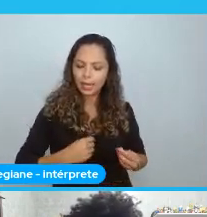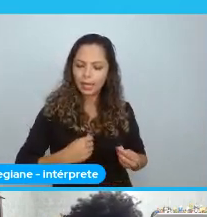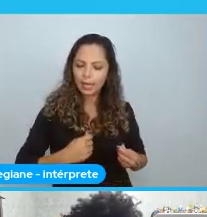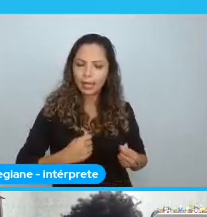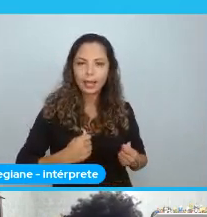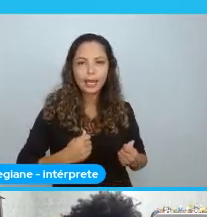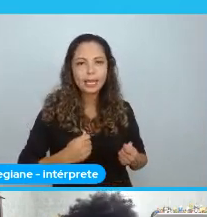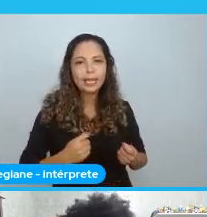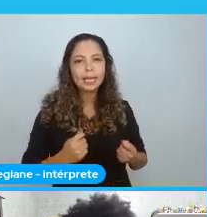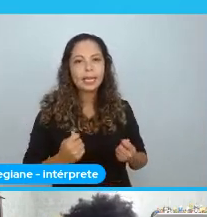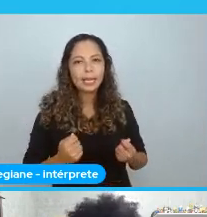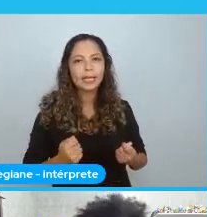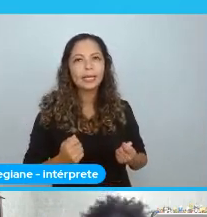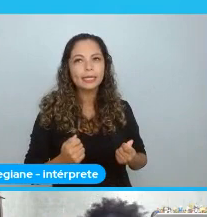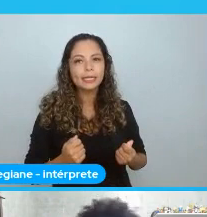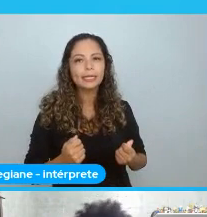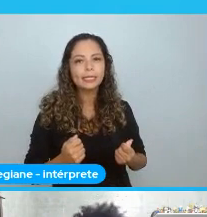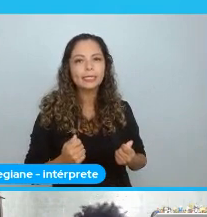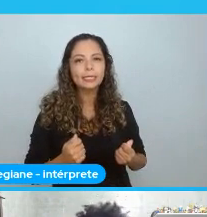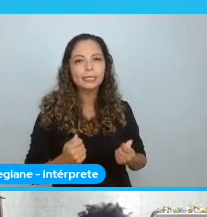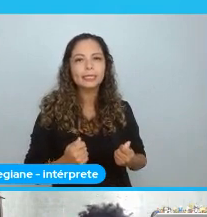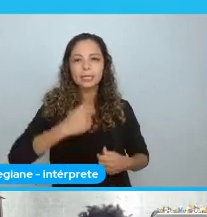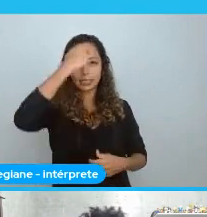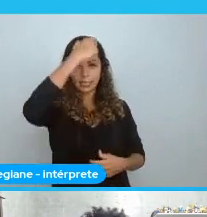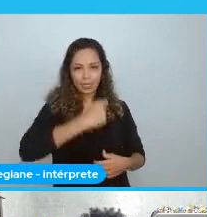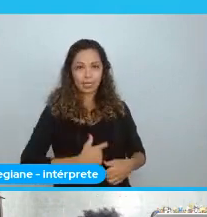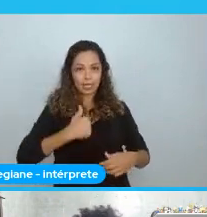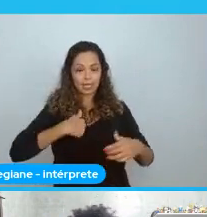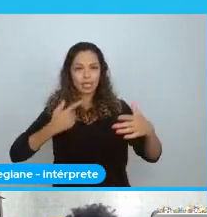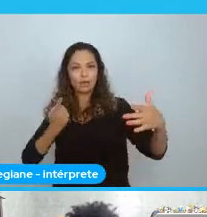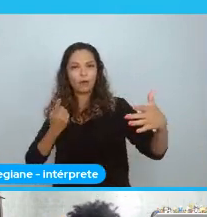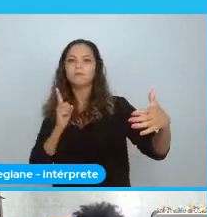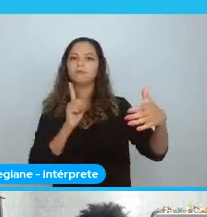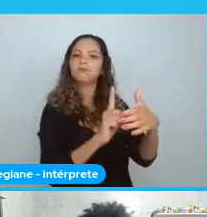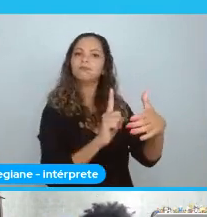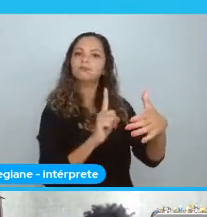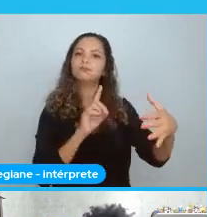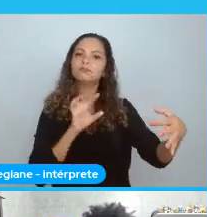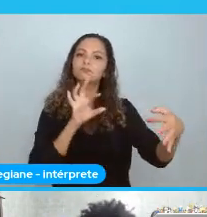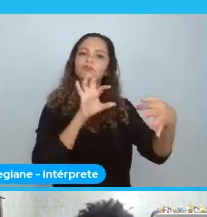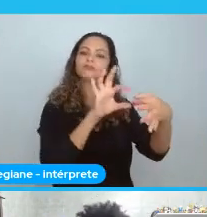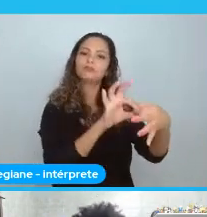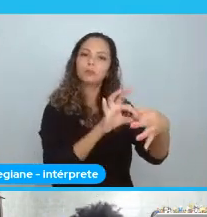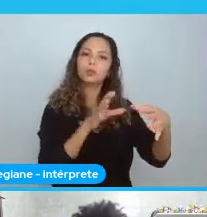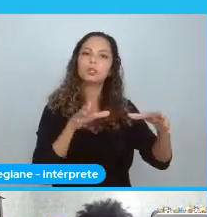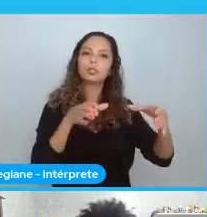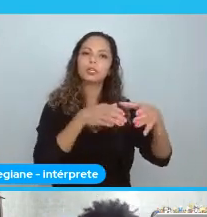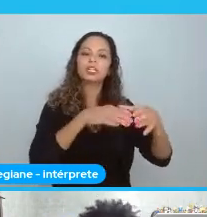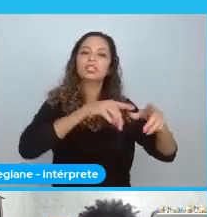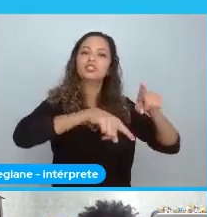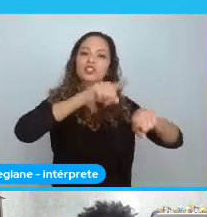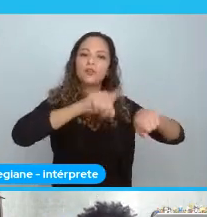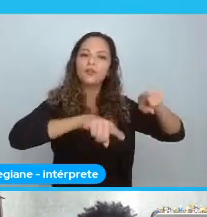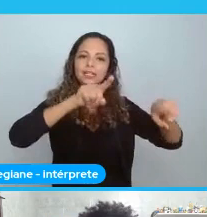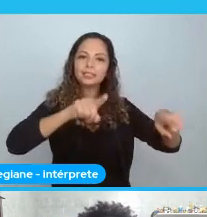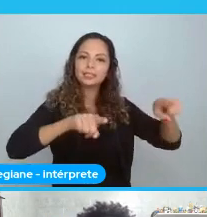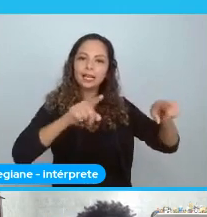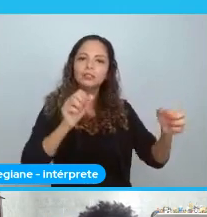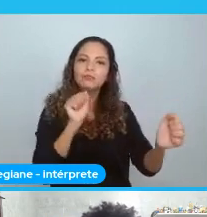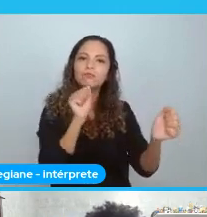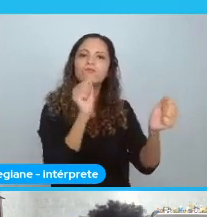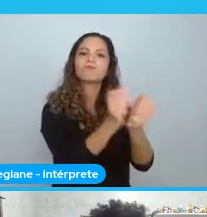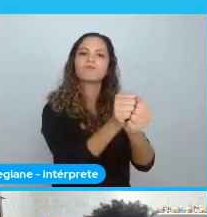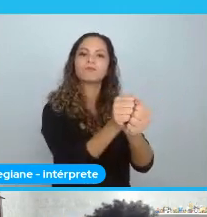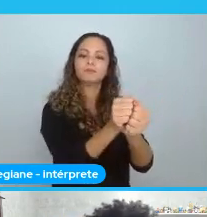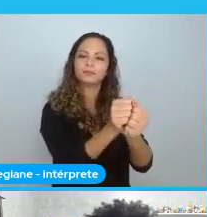Vai. Vai somar. Nessa questão. De diversidade. Como é muito. Um tema muito falado. Então. Quando você.